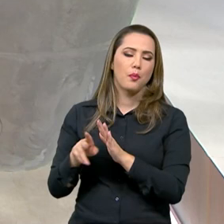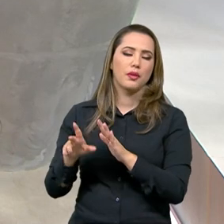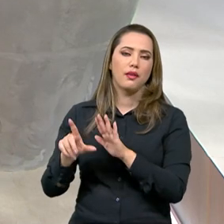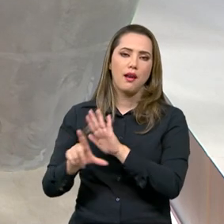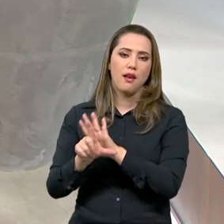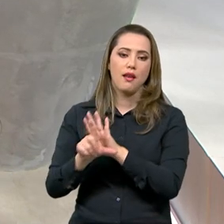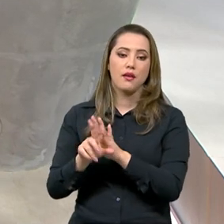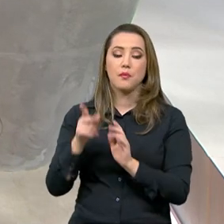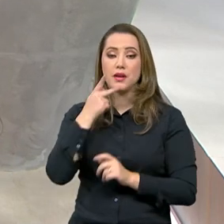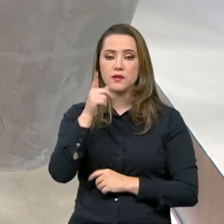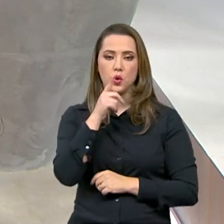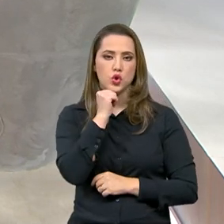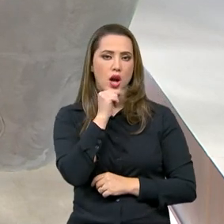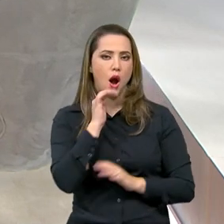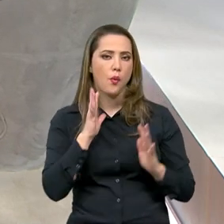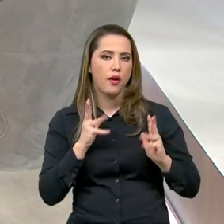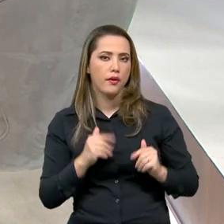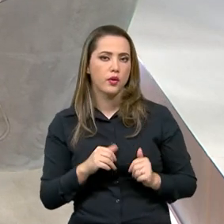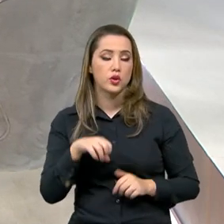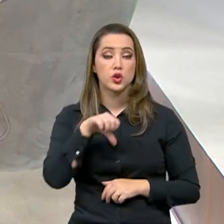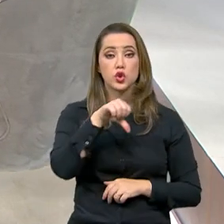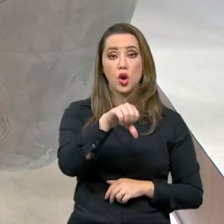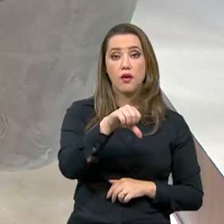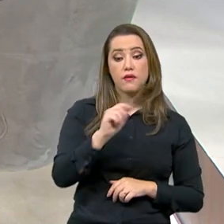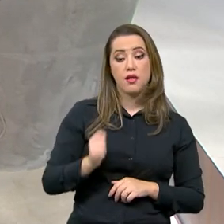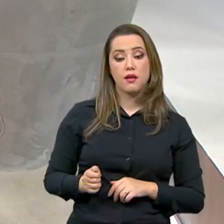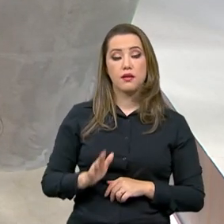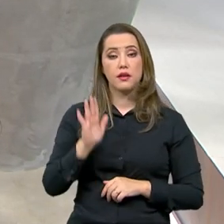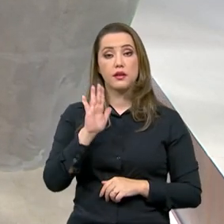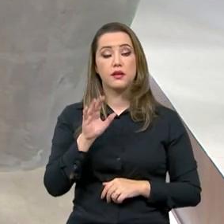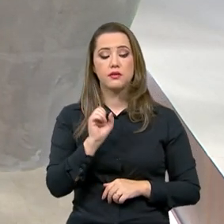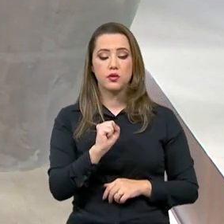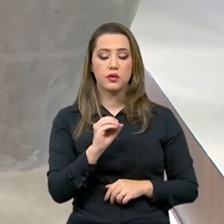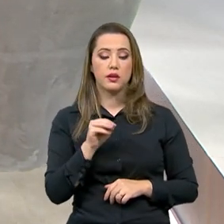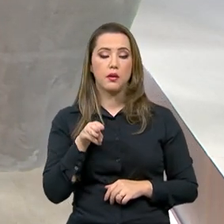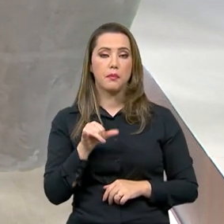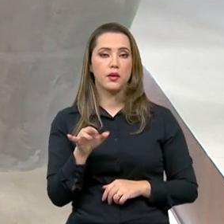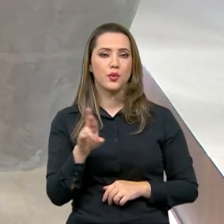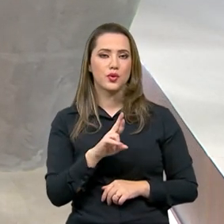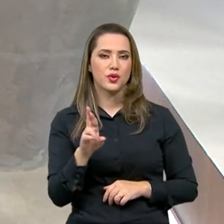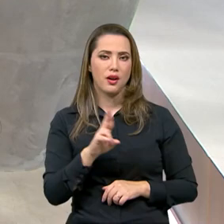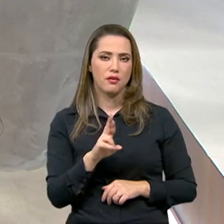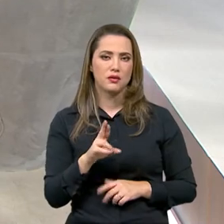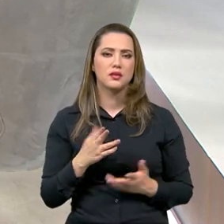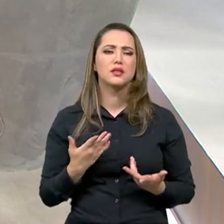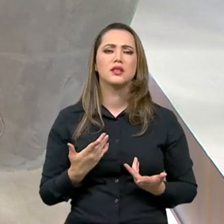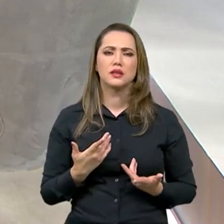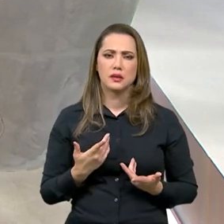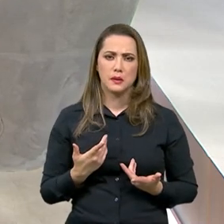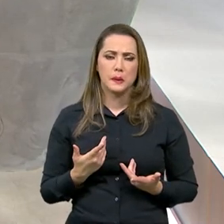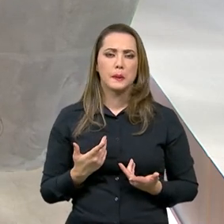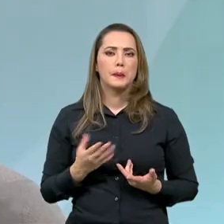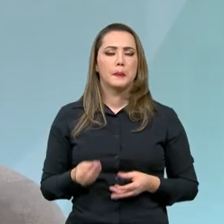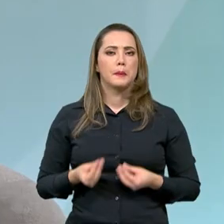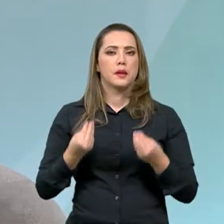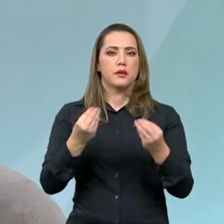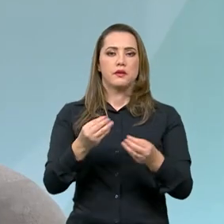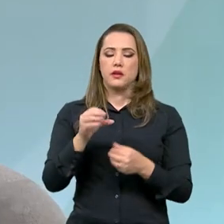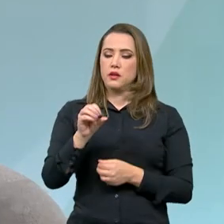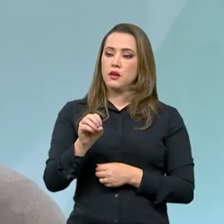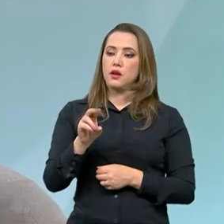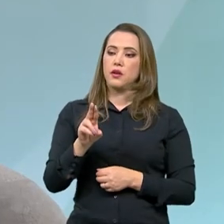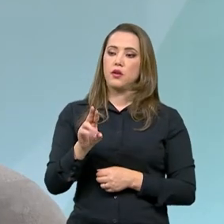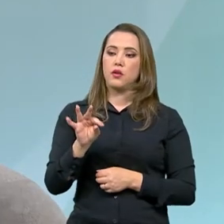Agora, falando em água e esgoto, foram 9 leilões, são 80 bilhões de reais. Então, são 30 bilhões de reais para outorgas, que as